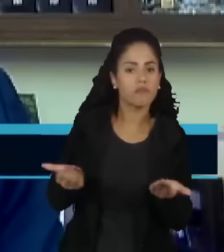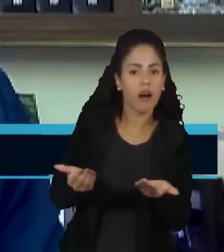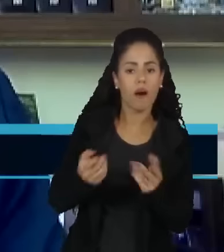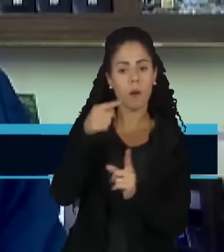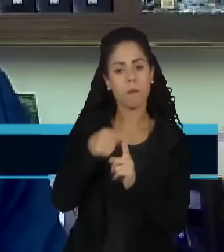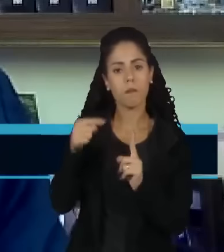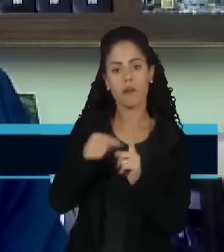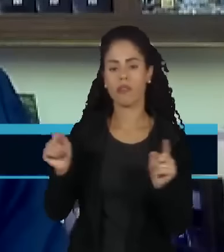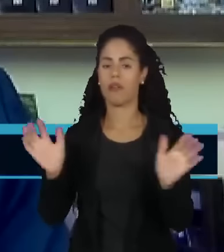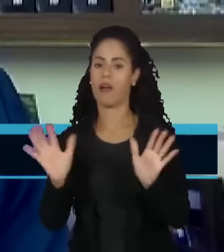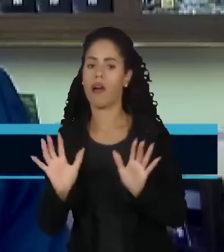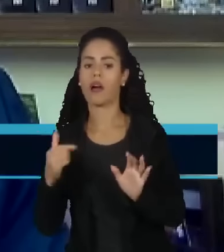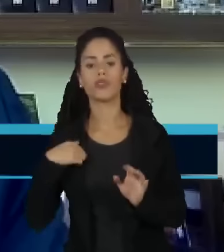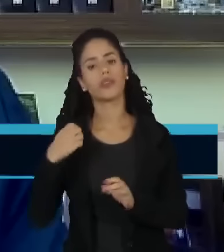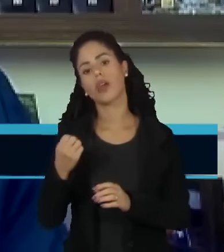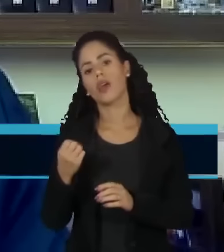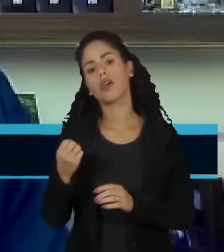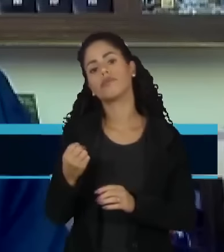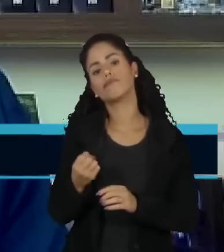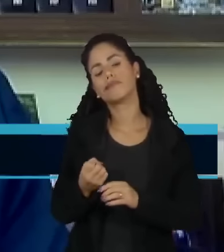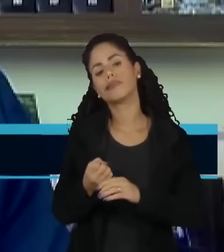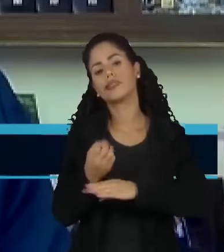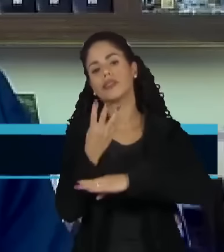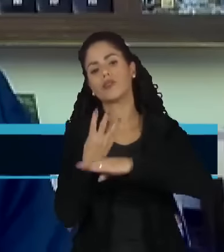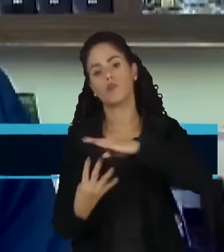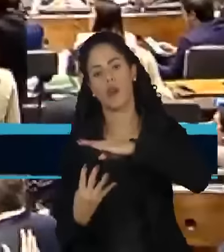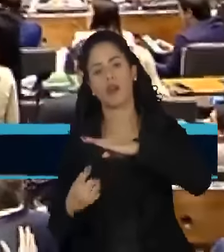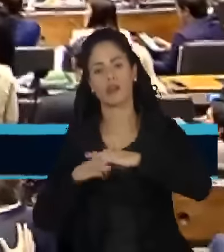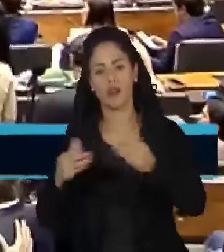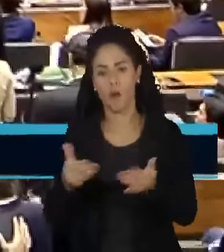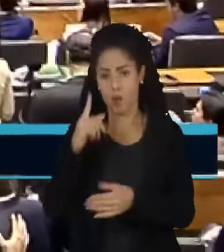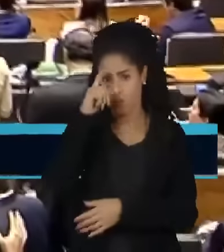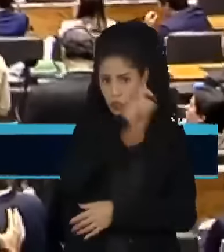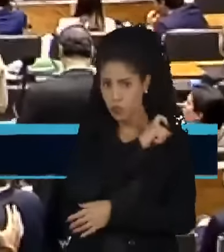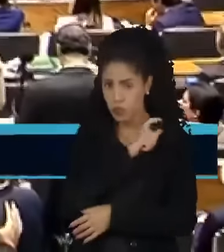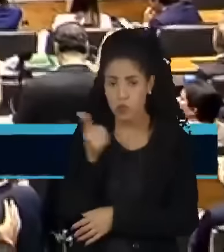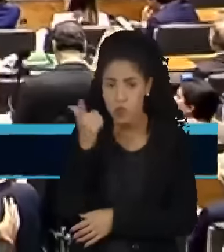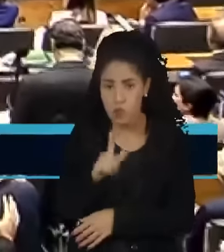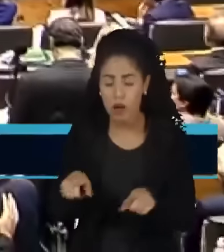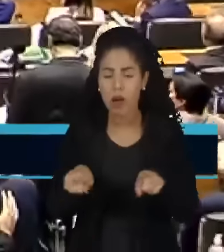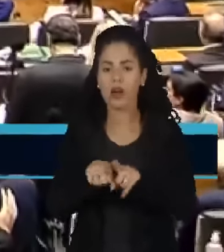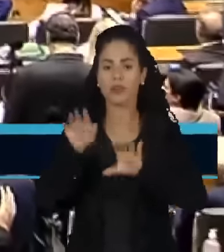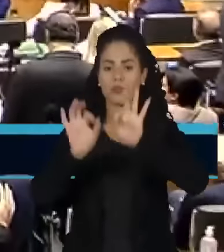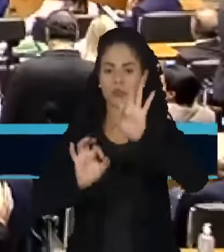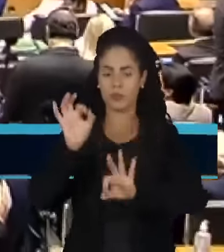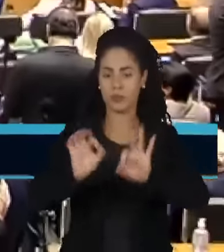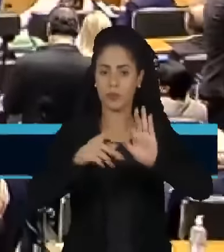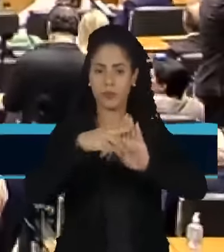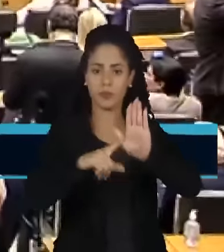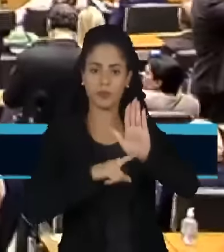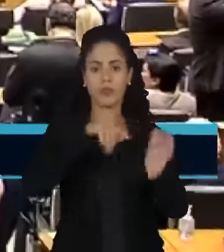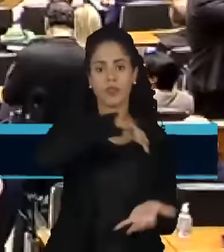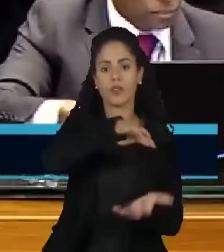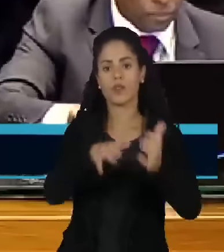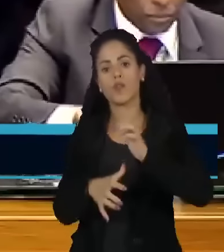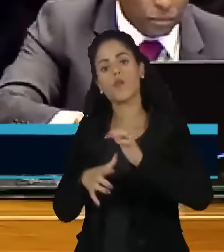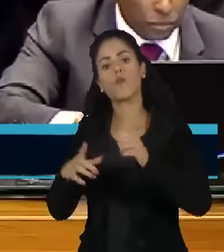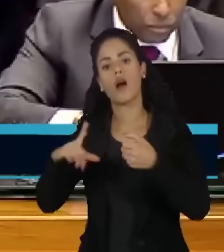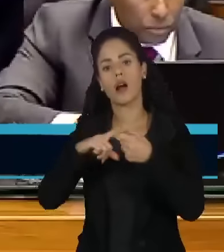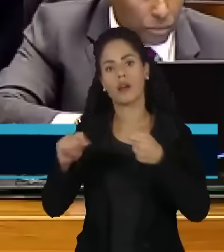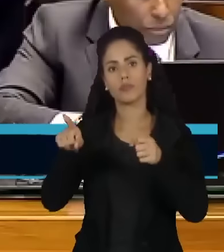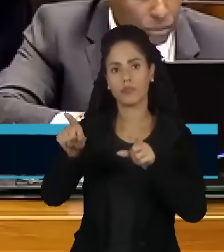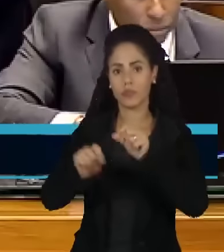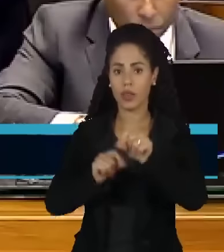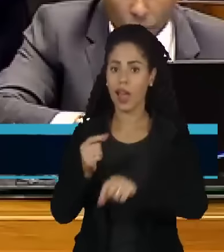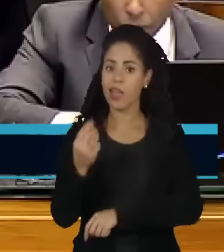metade, que é muito pouco, e nem três quartos, que é muito difícil de atingir. Além do anteprojeto de reforma do Código Civil, mais